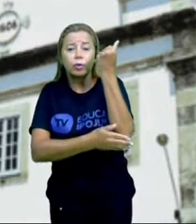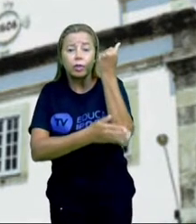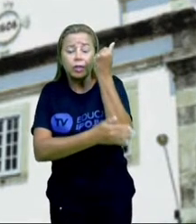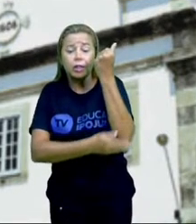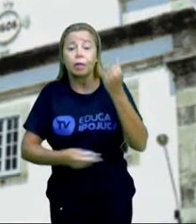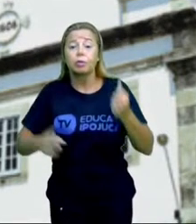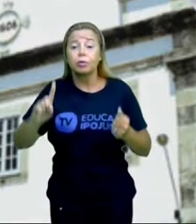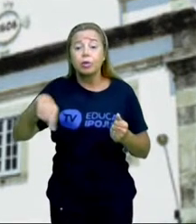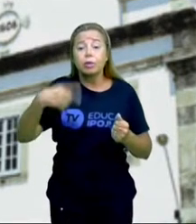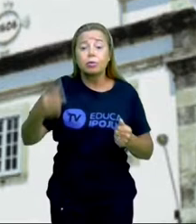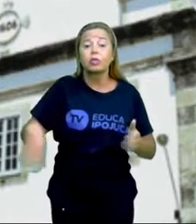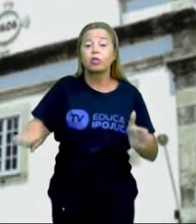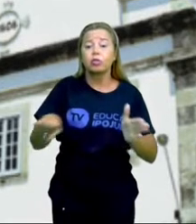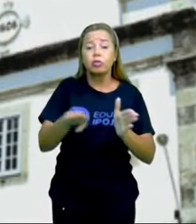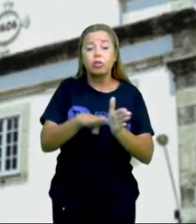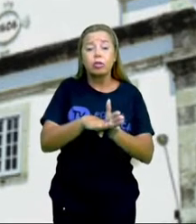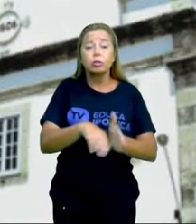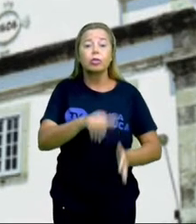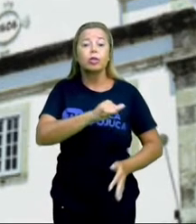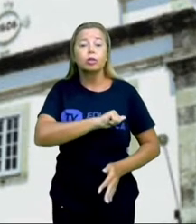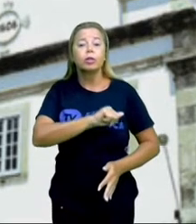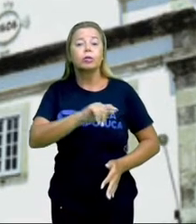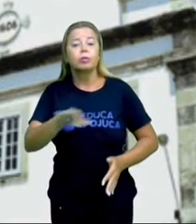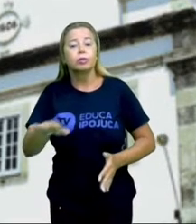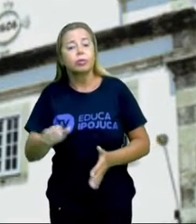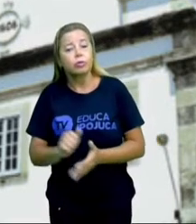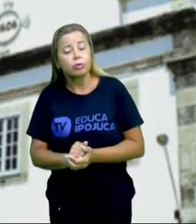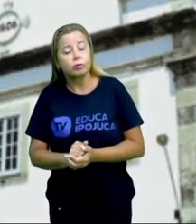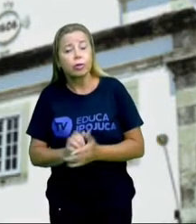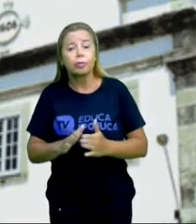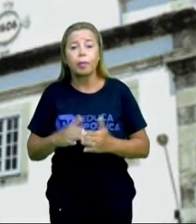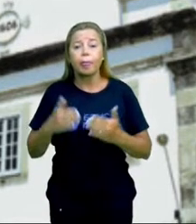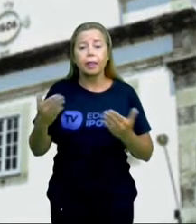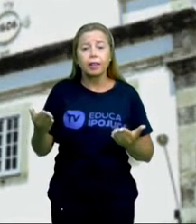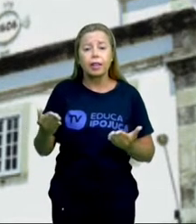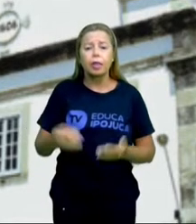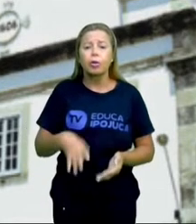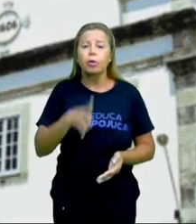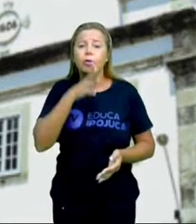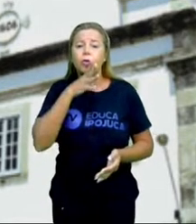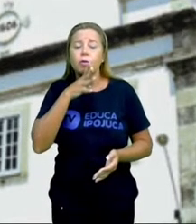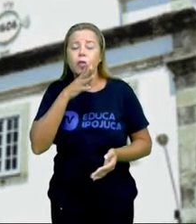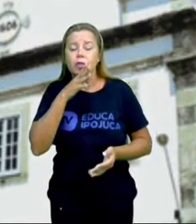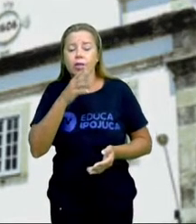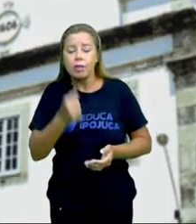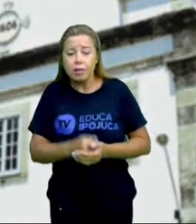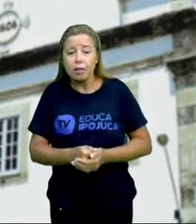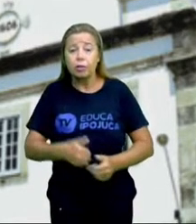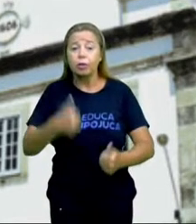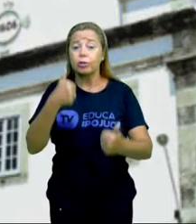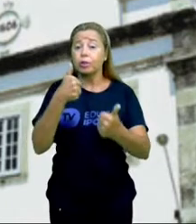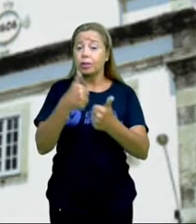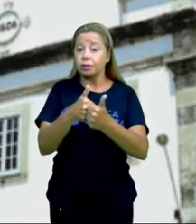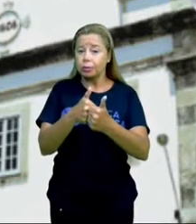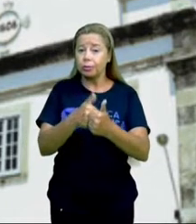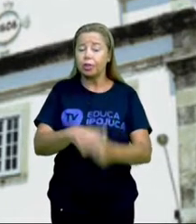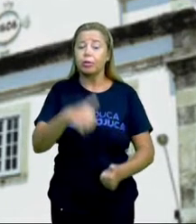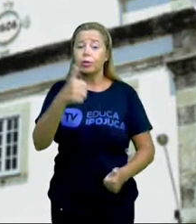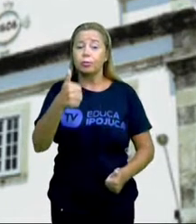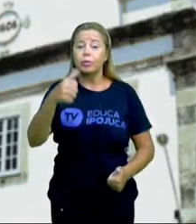oficialmente falando, foi em 1594, no Tribunal de Santo Ofício, em Olinda.